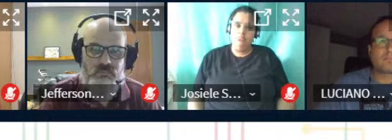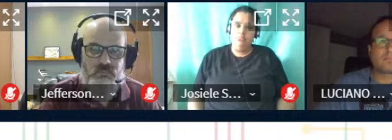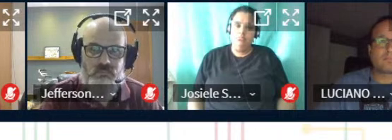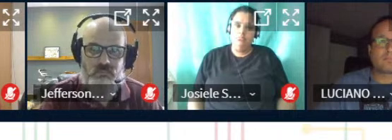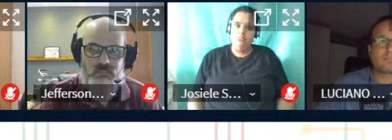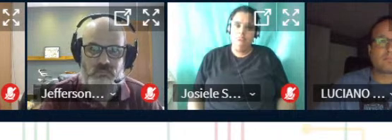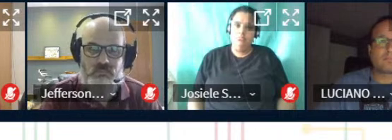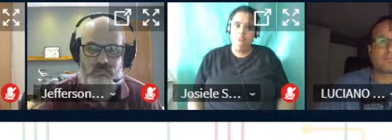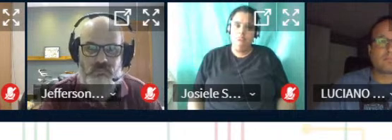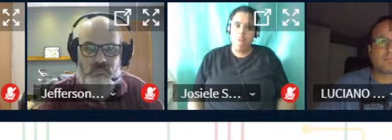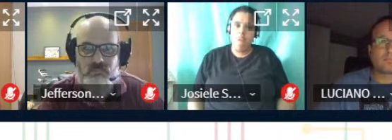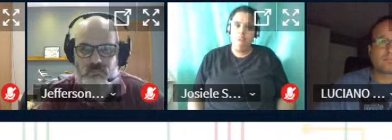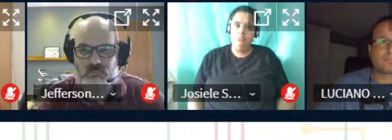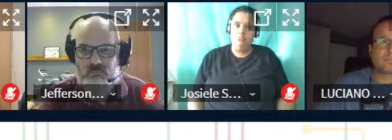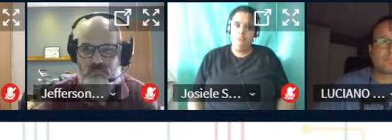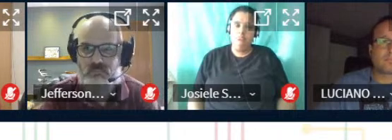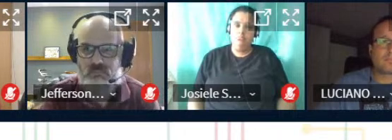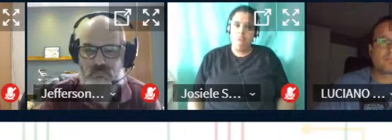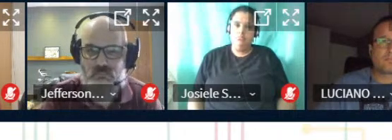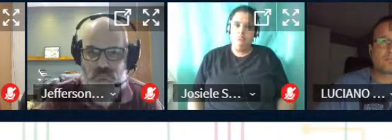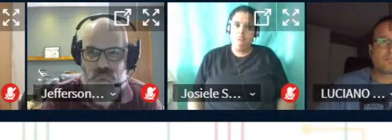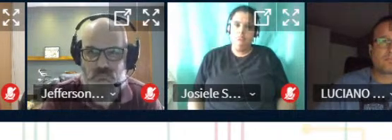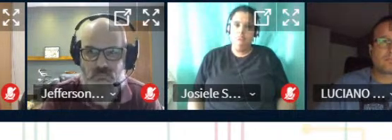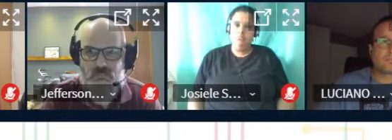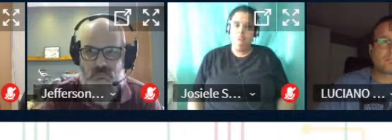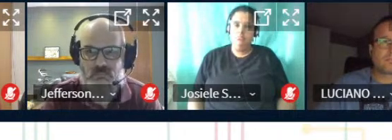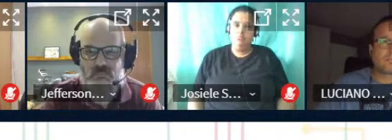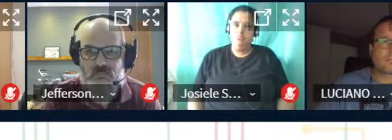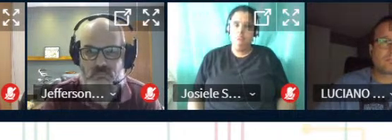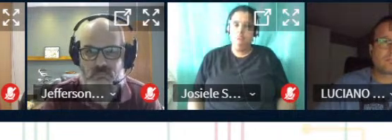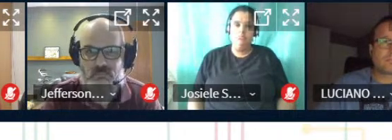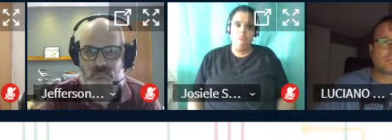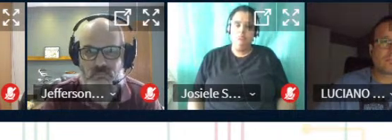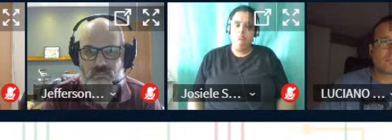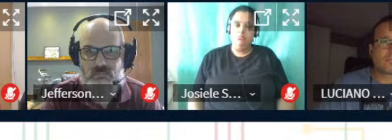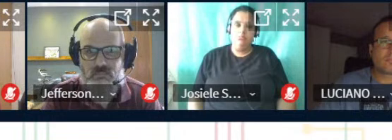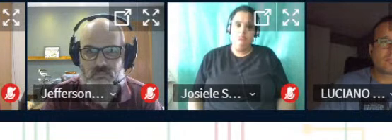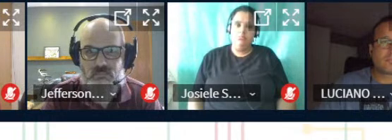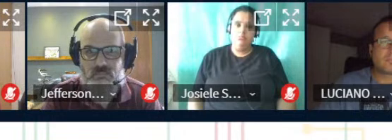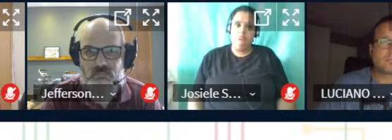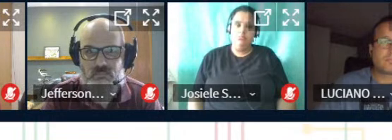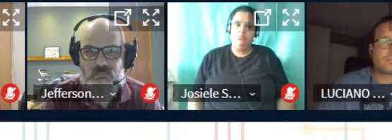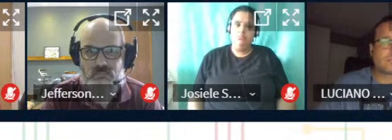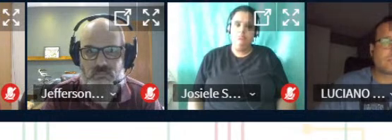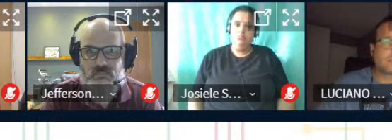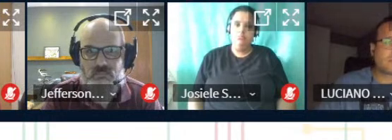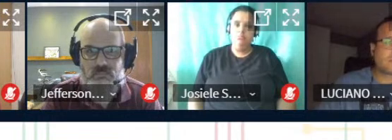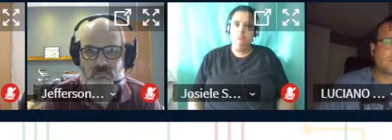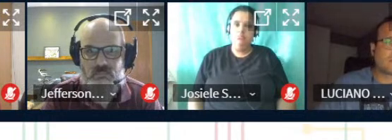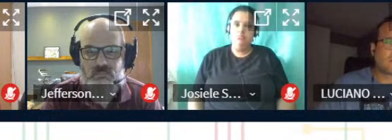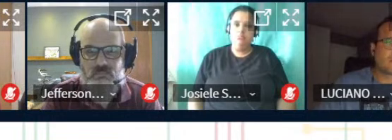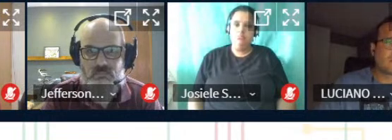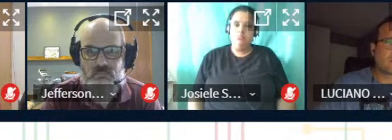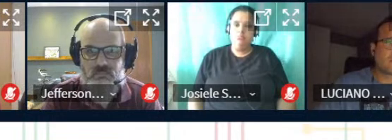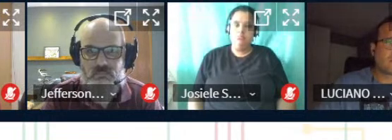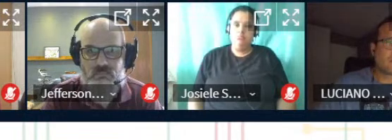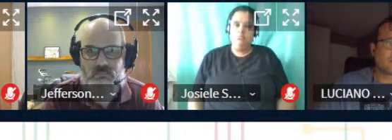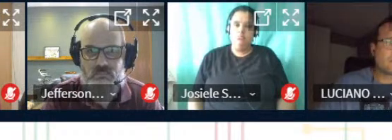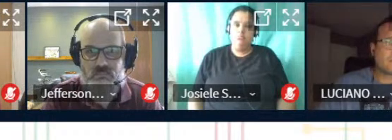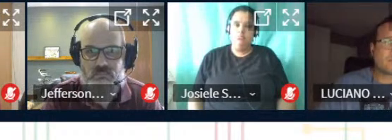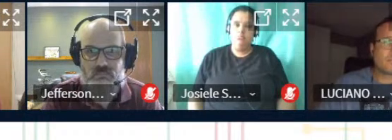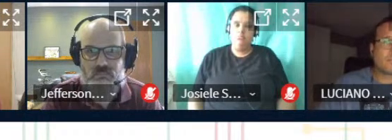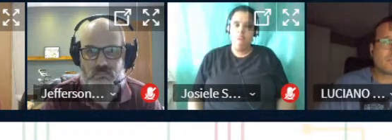de estudante? Acho que contribuiu, chegou aí? Ou fica mais no sentido de desenvolver conhecimento mesmo? O que tu achas, Dery?